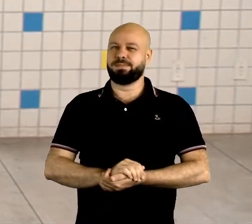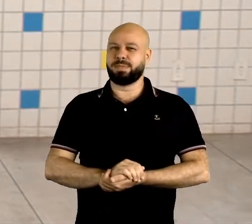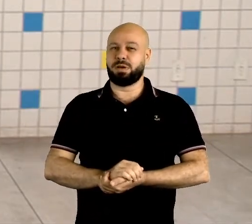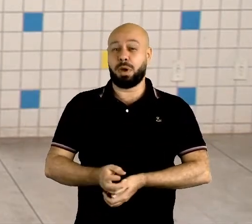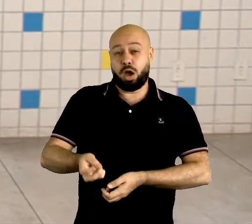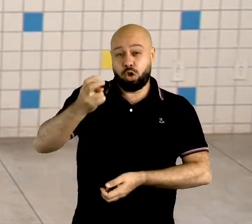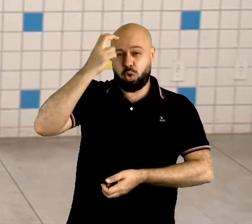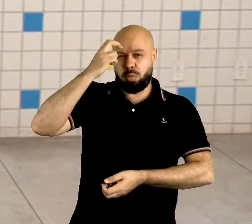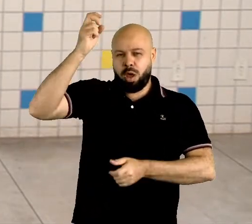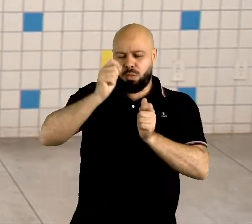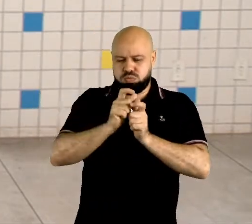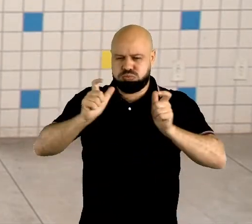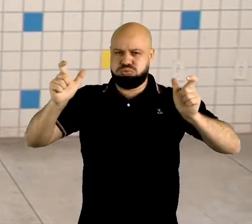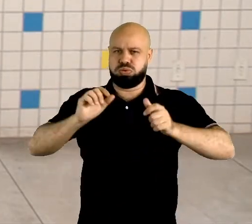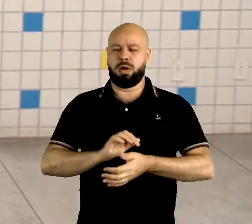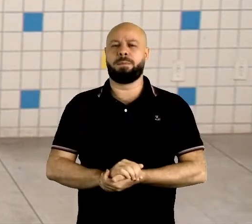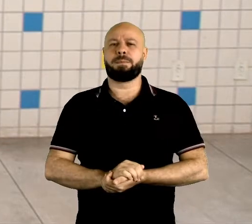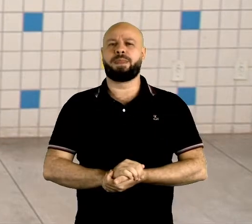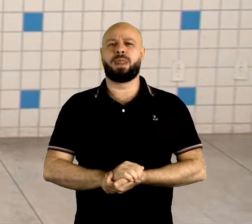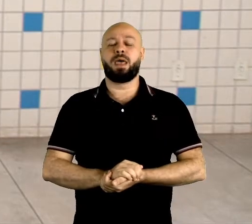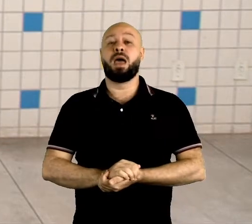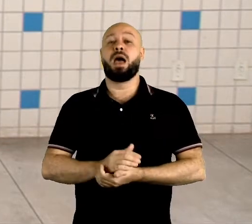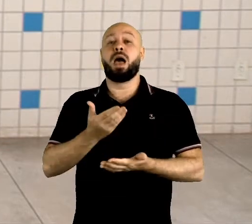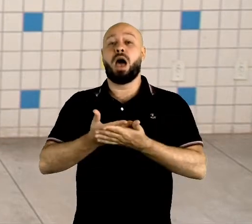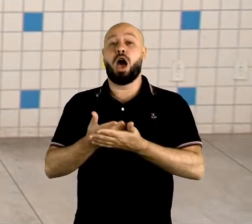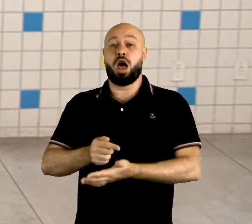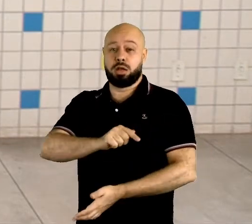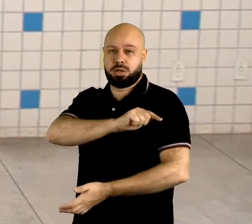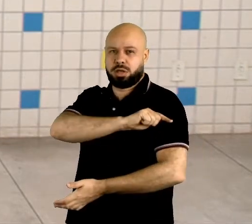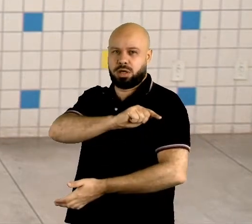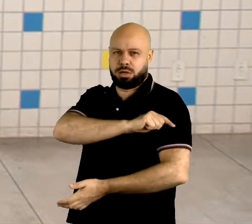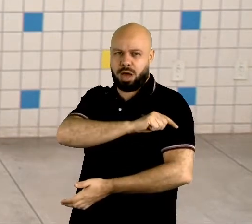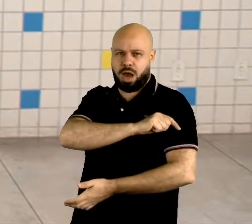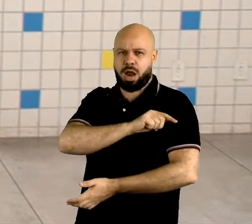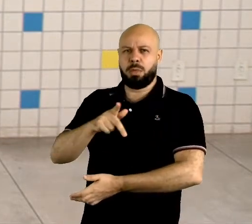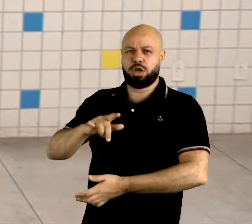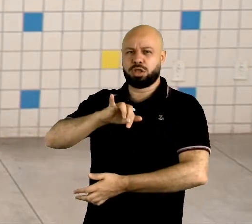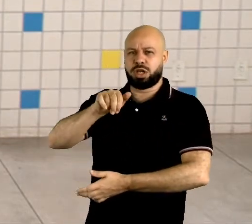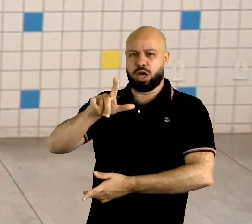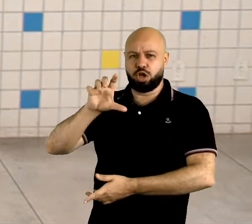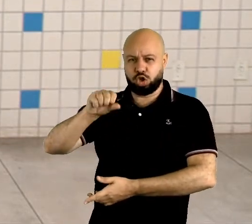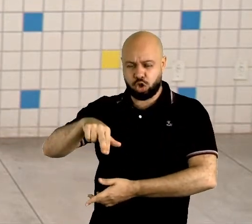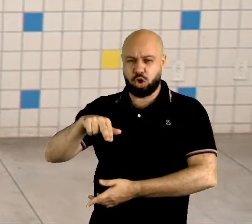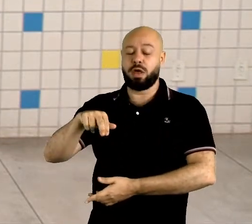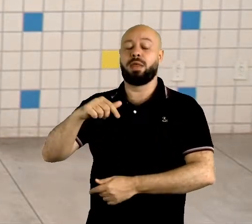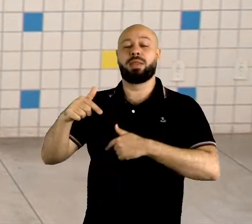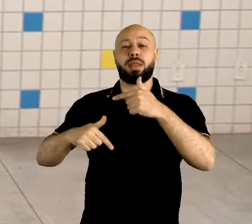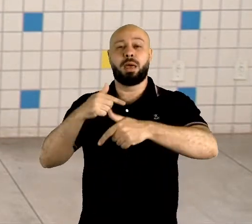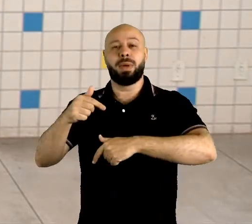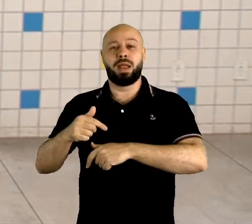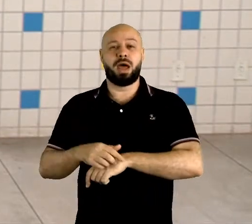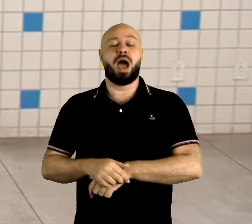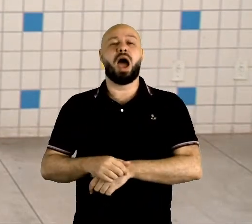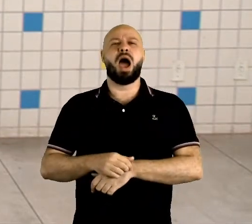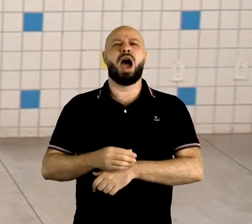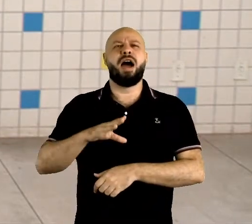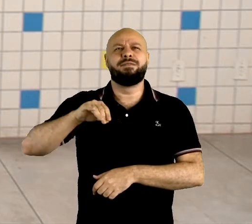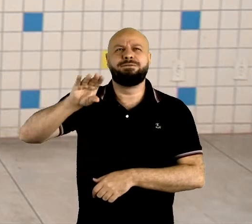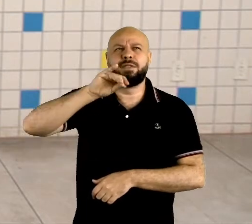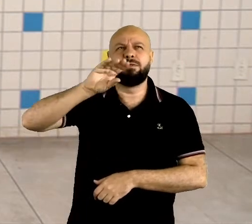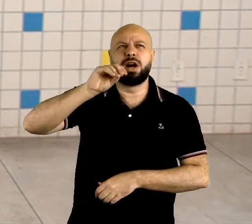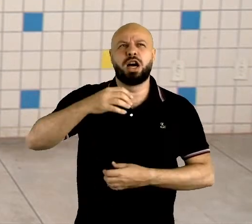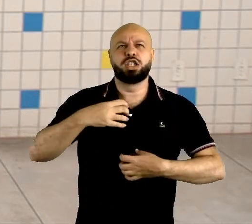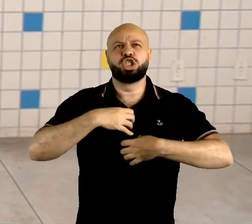de vocês. Em uma das aulas do sétimo ano, o professor Jailson trabalhou exatamente essa questão das diferenças dos falares no